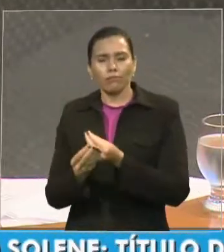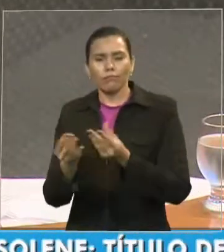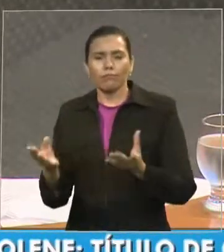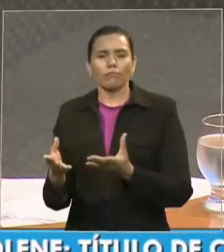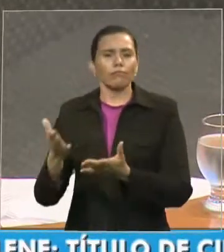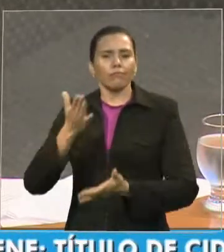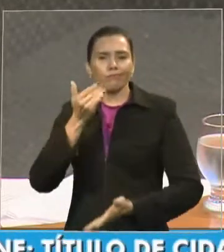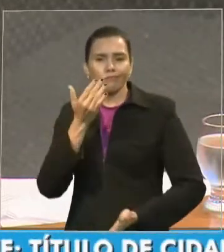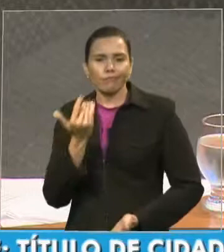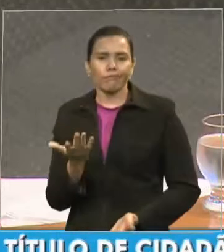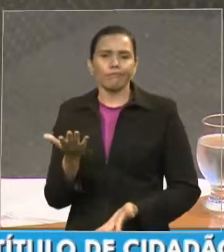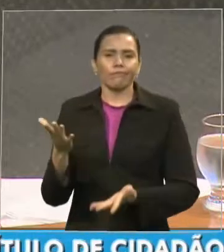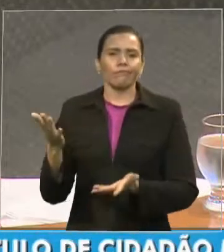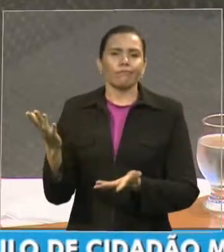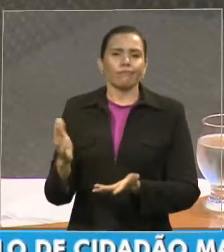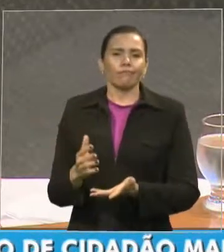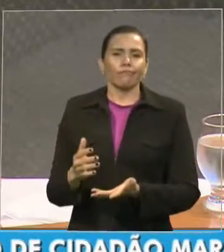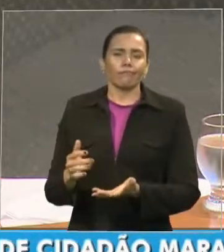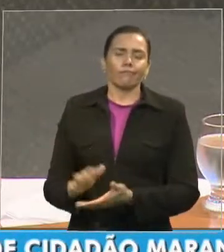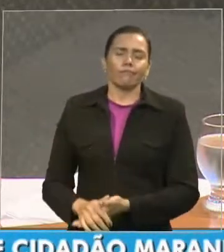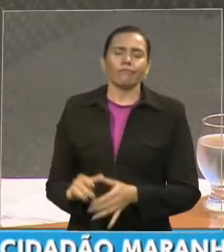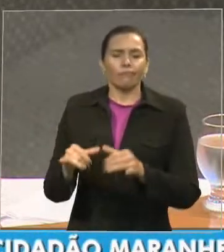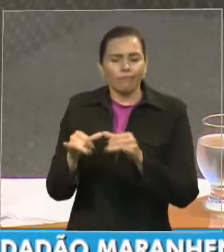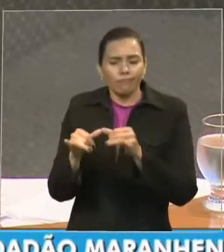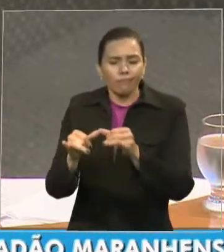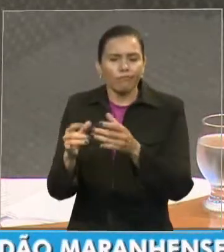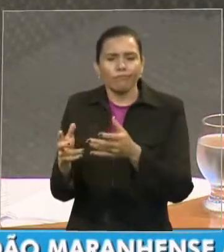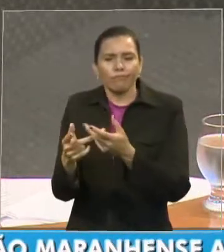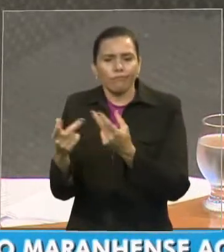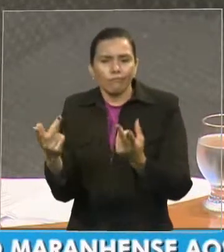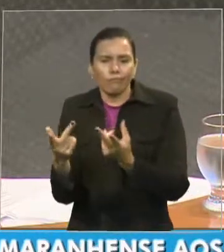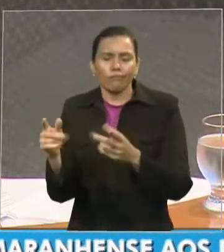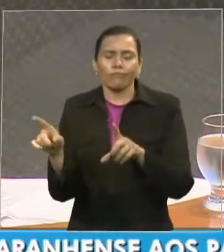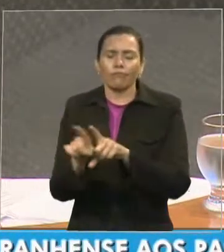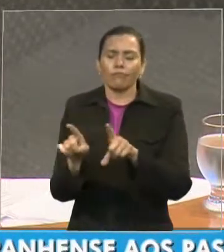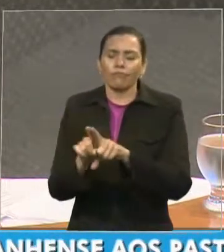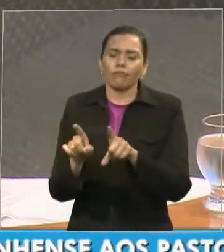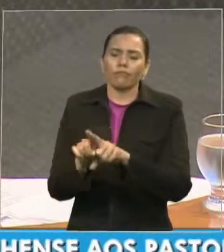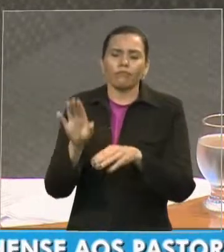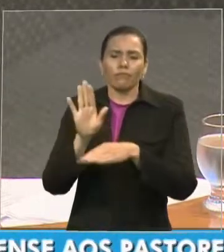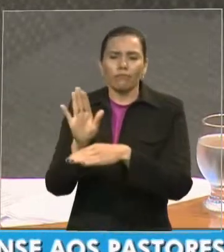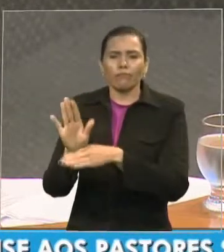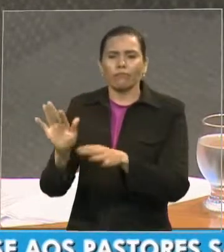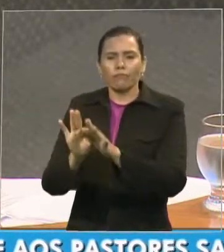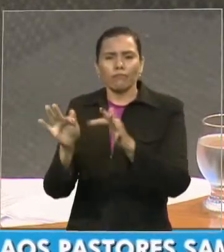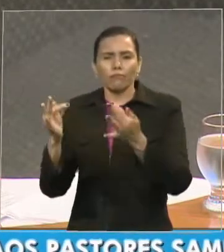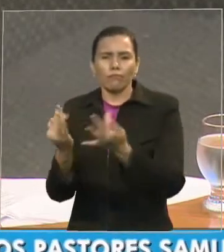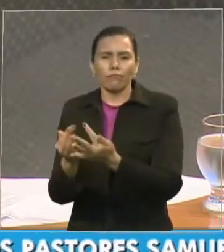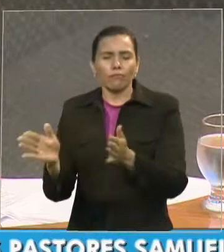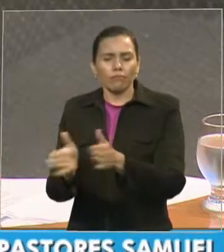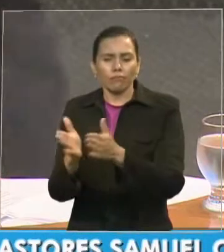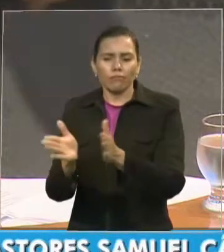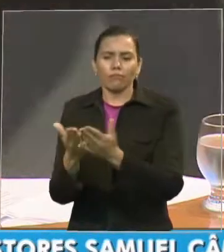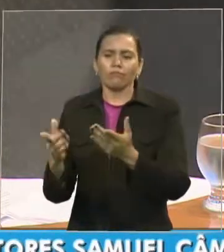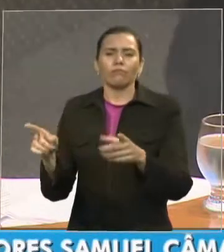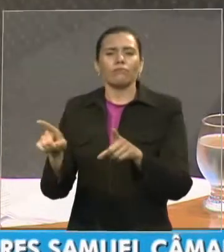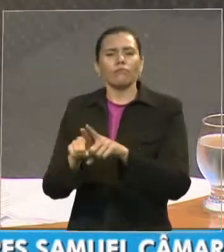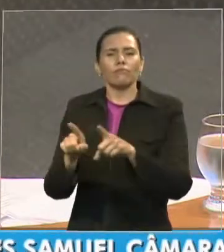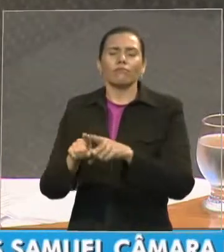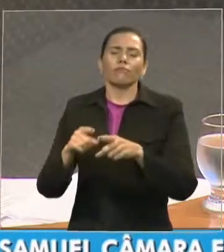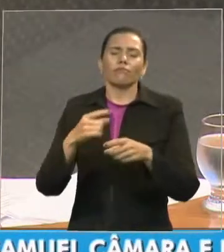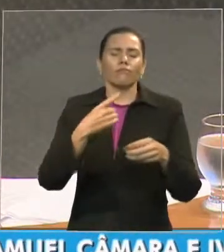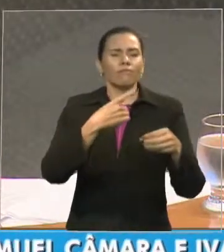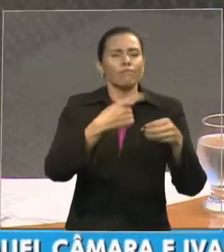econômica social. E também em outros municípios, com a construção de igreja e várias ações